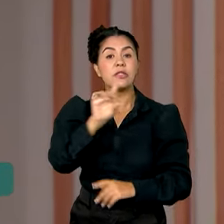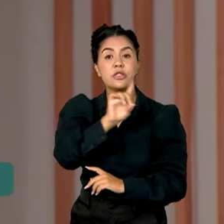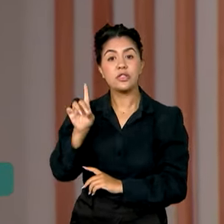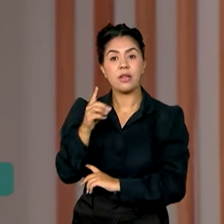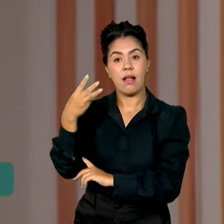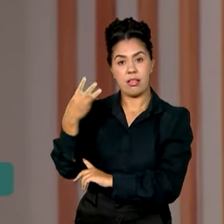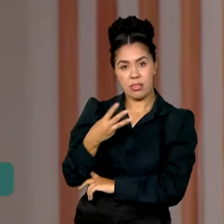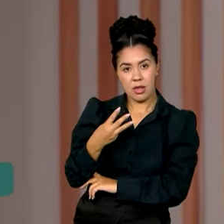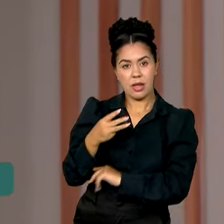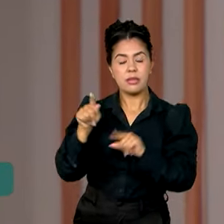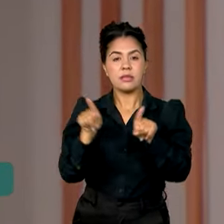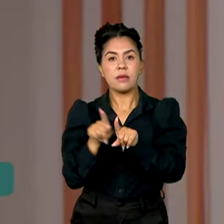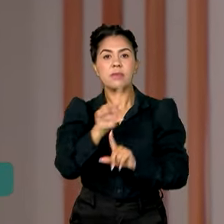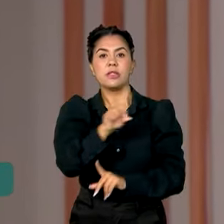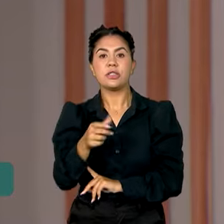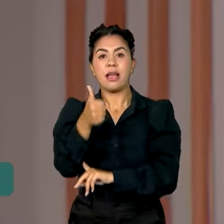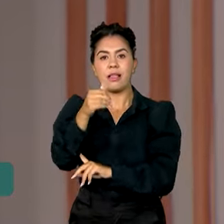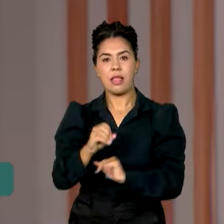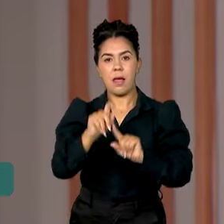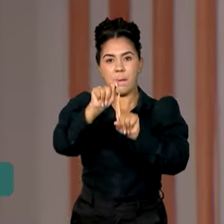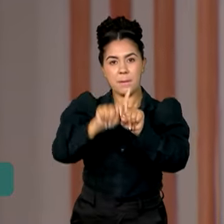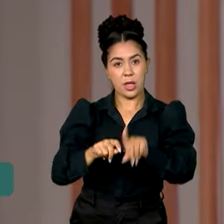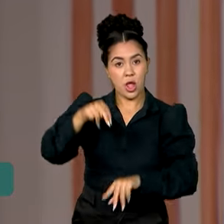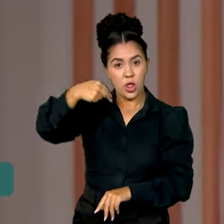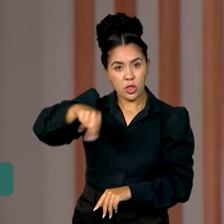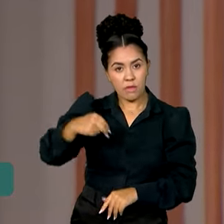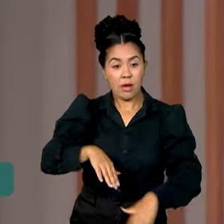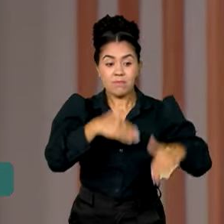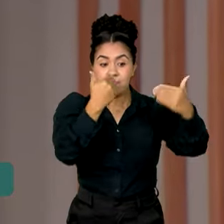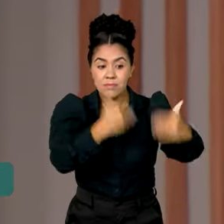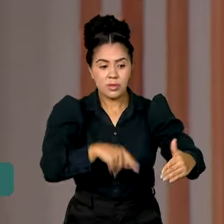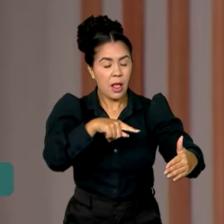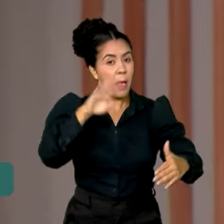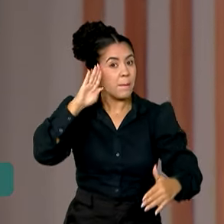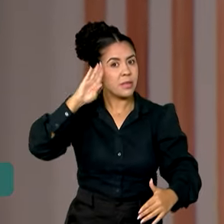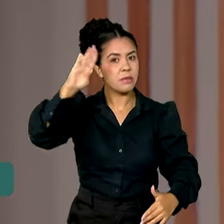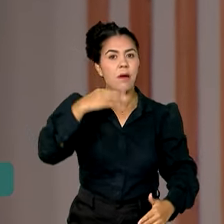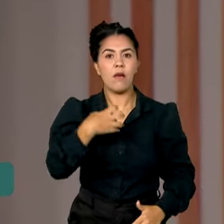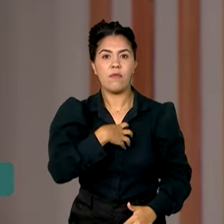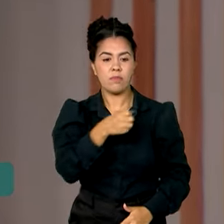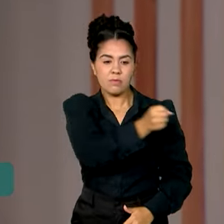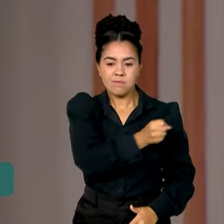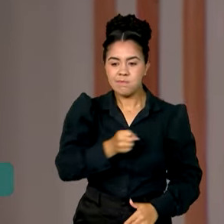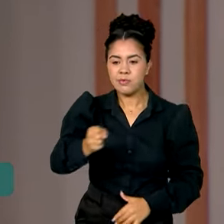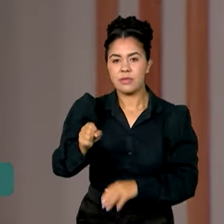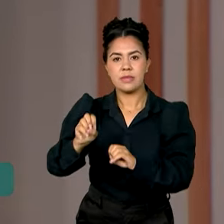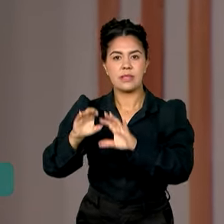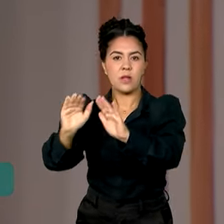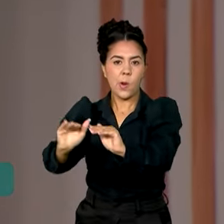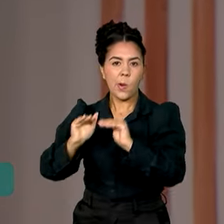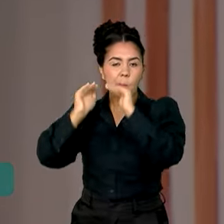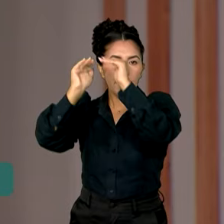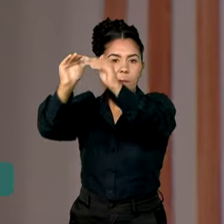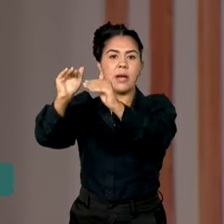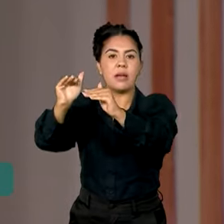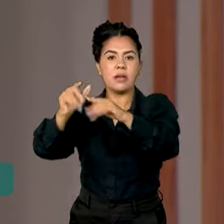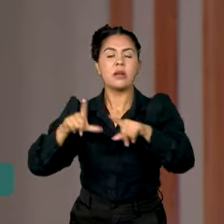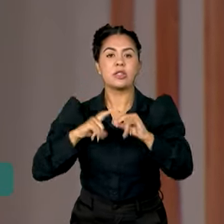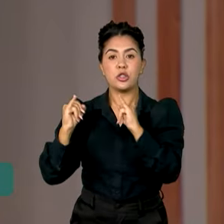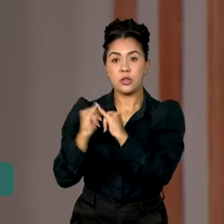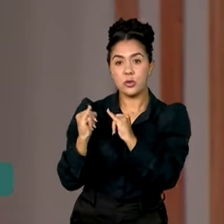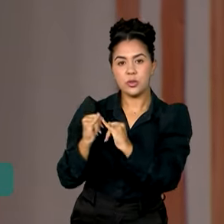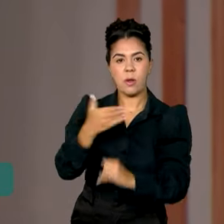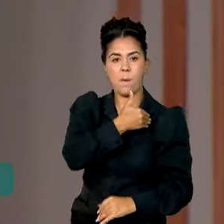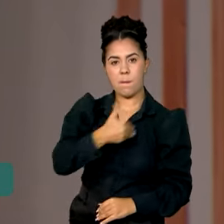dias 3 e 10 de novembro. O exame é a principal porta de entrada para a educação superior em instituições de ensino